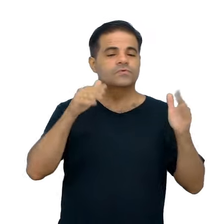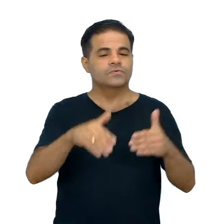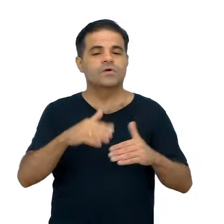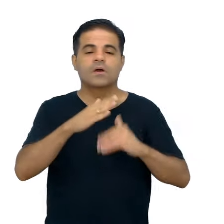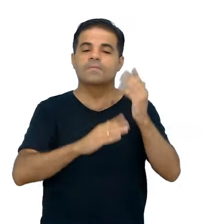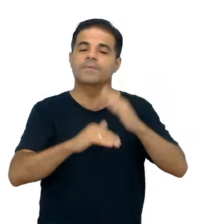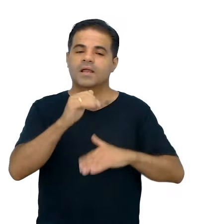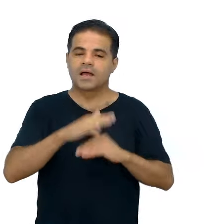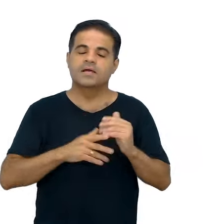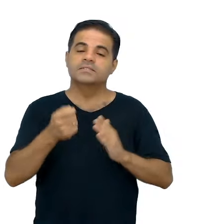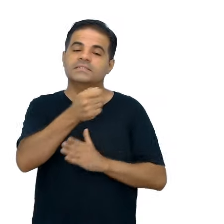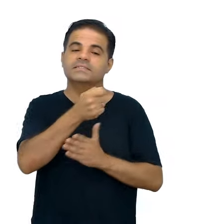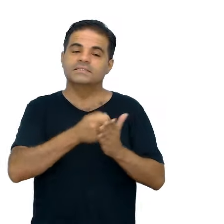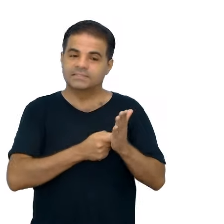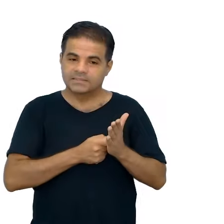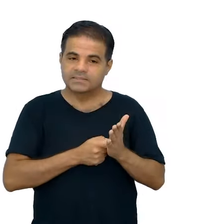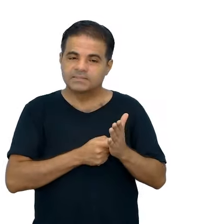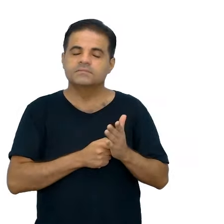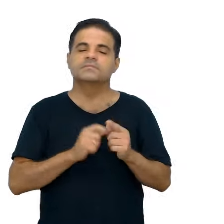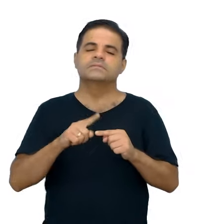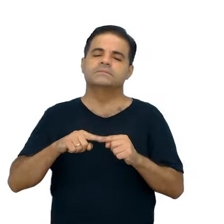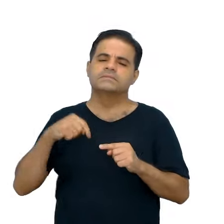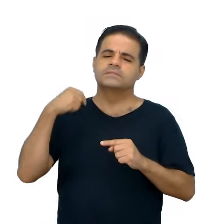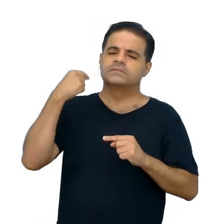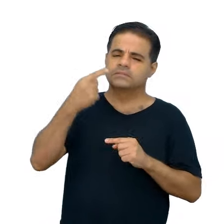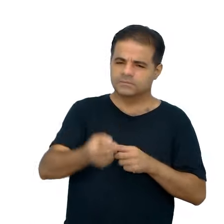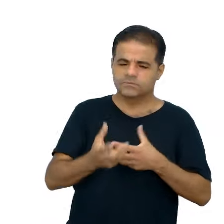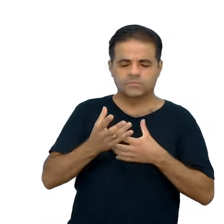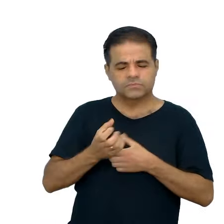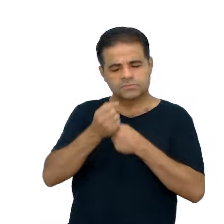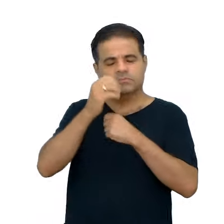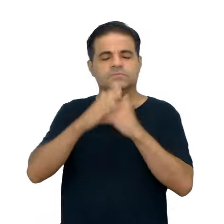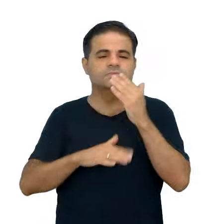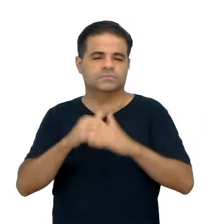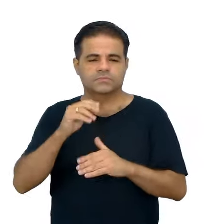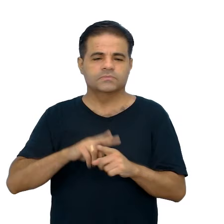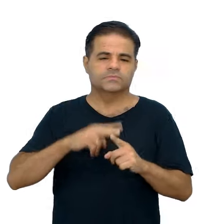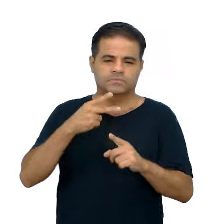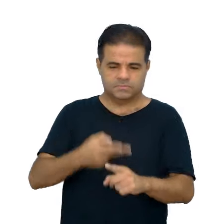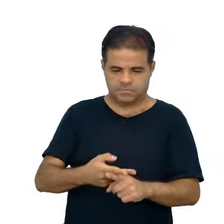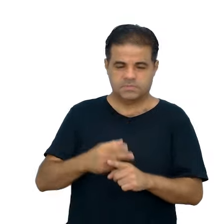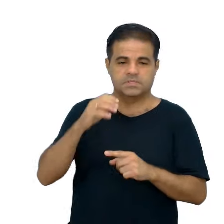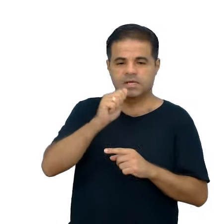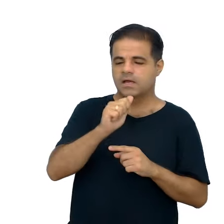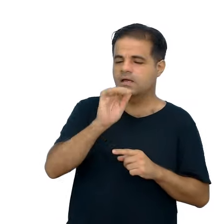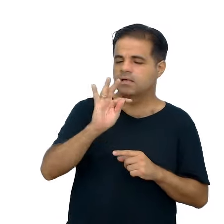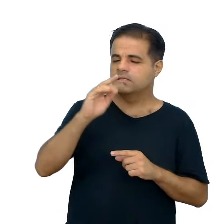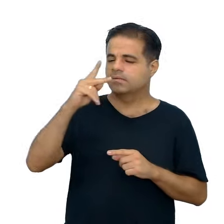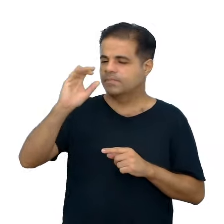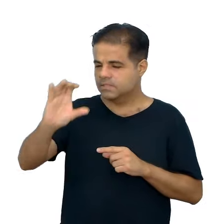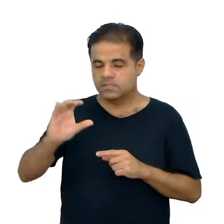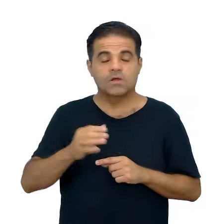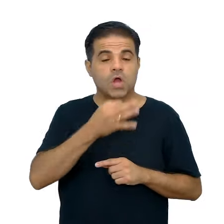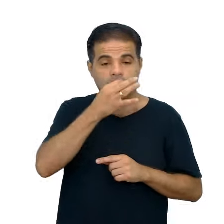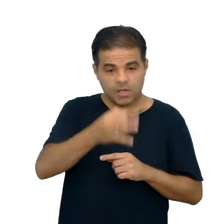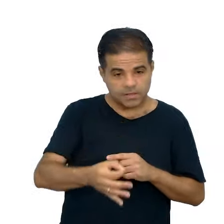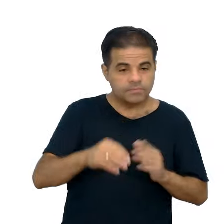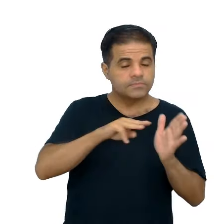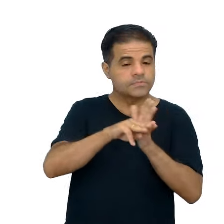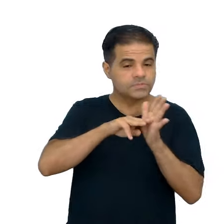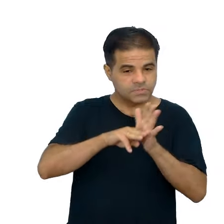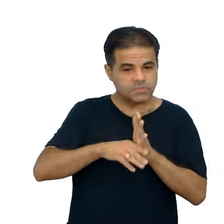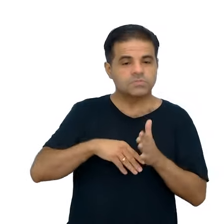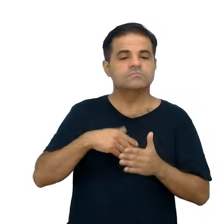práticas de escrita. Depois, fortalecer ações do desdobramento na TPC, sugerindo metodologia